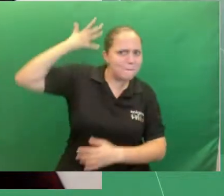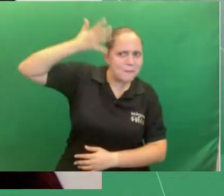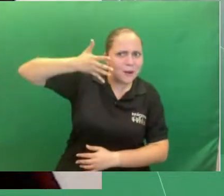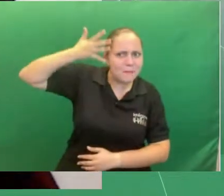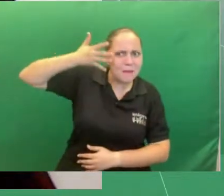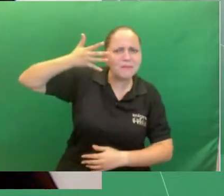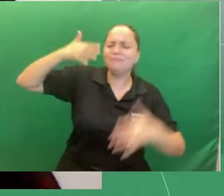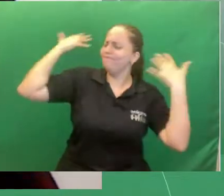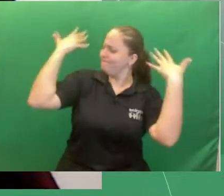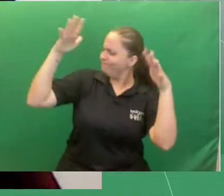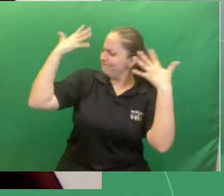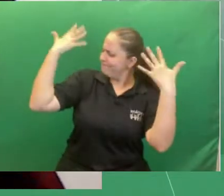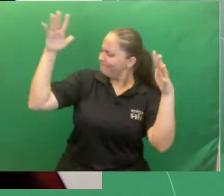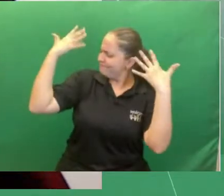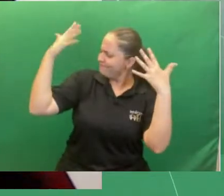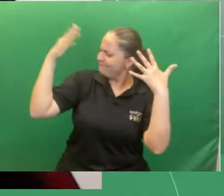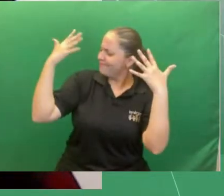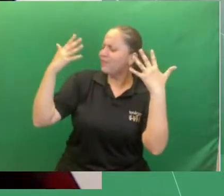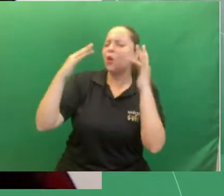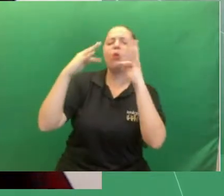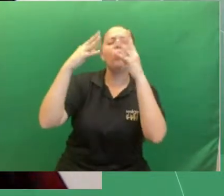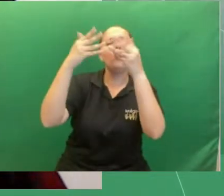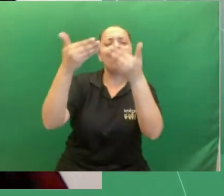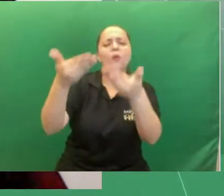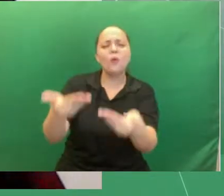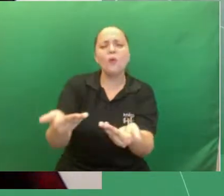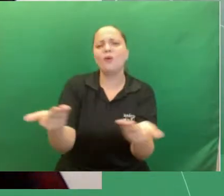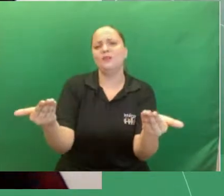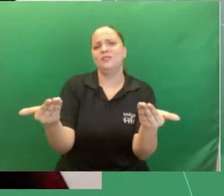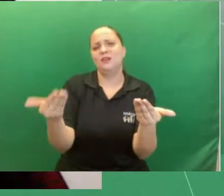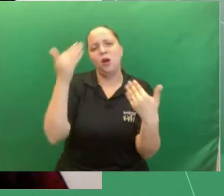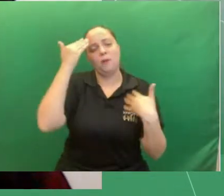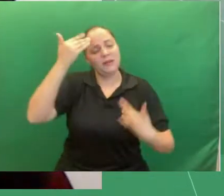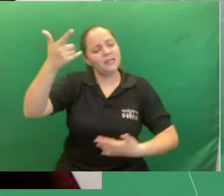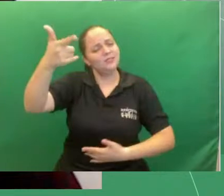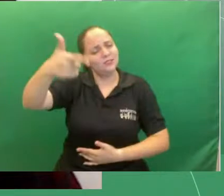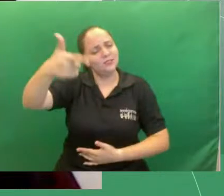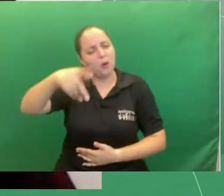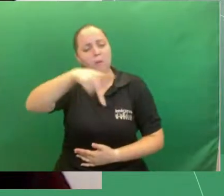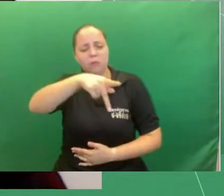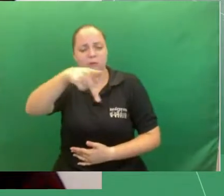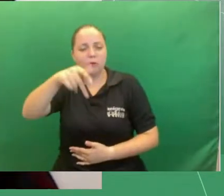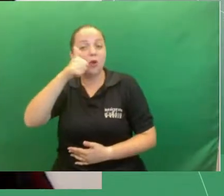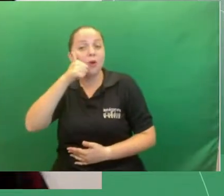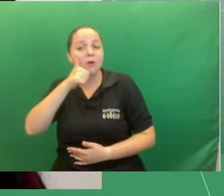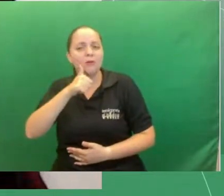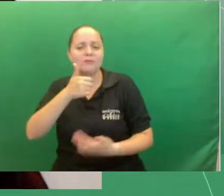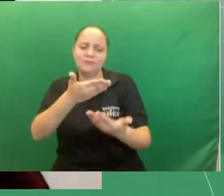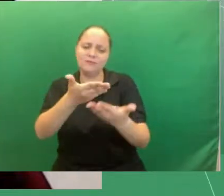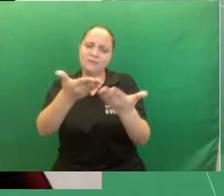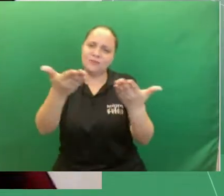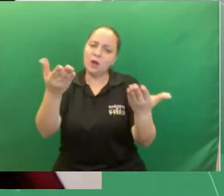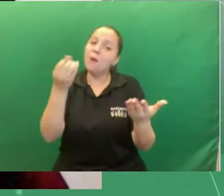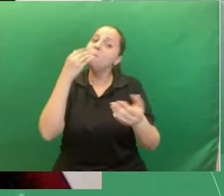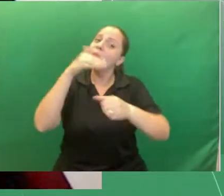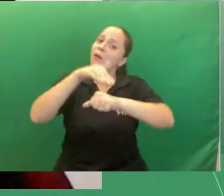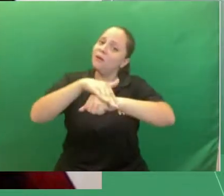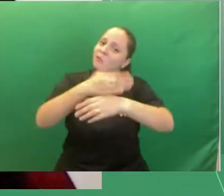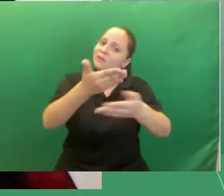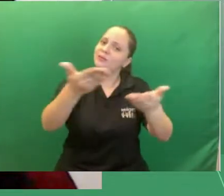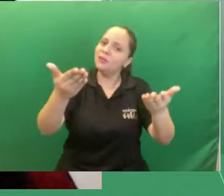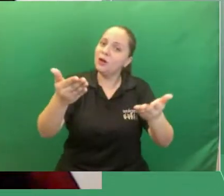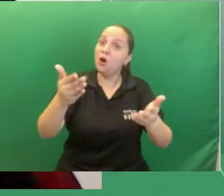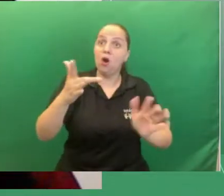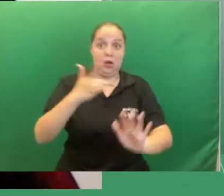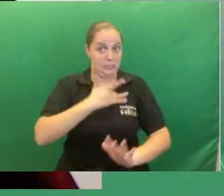e parabéns a todos obrigada mais uma vez professora Marcela obrigada a todos boa noite gente se